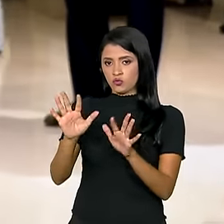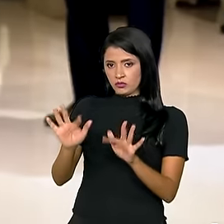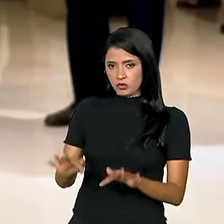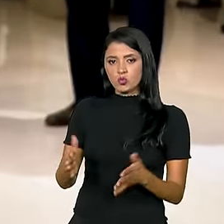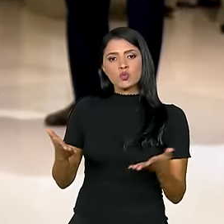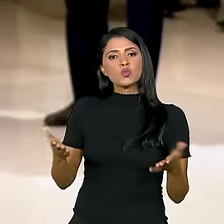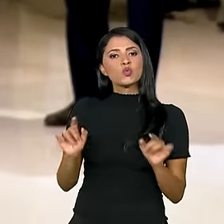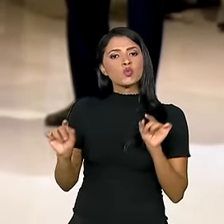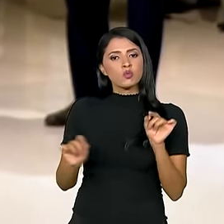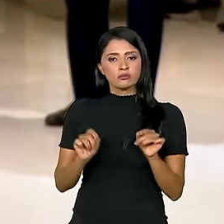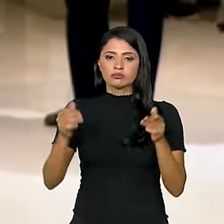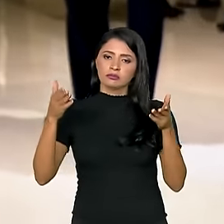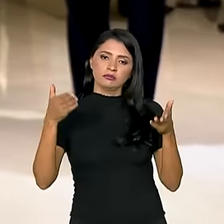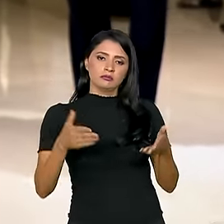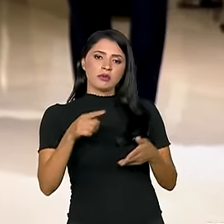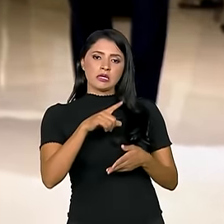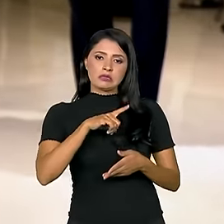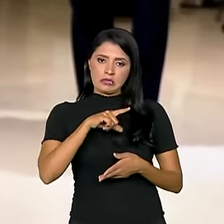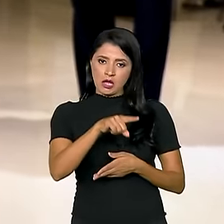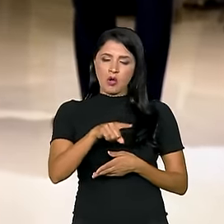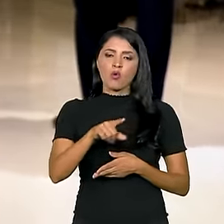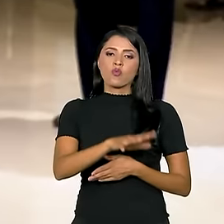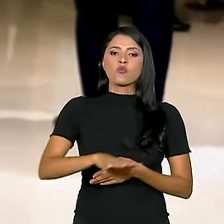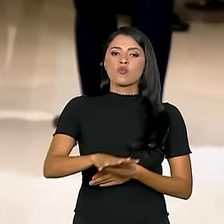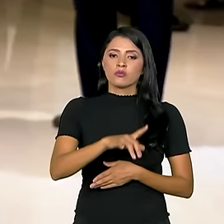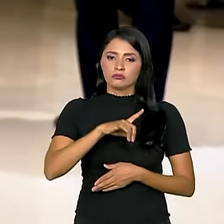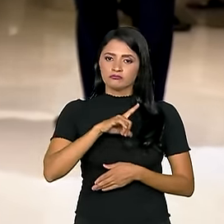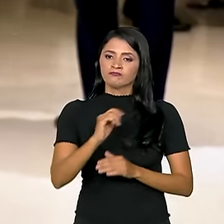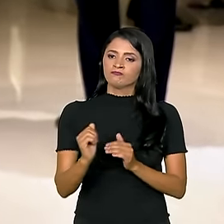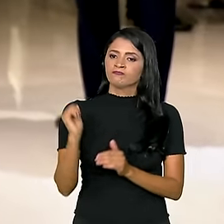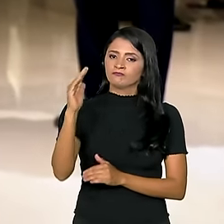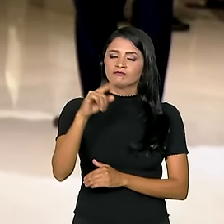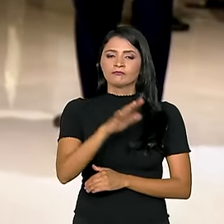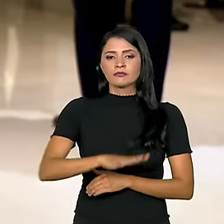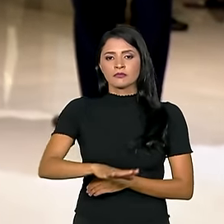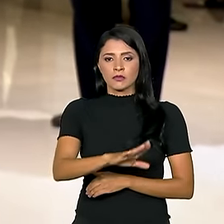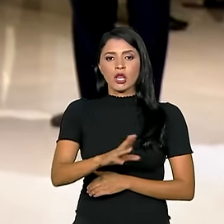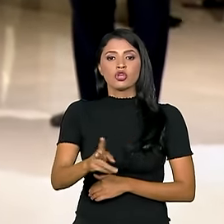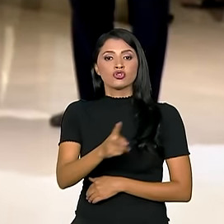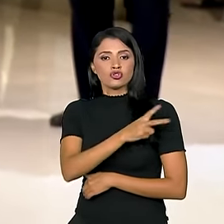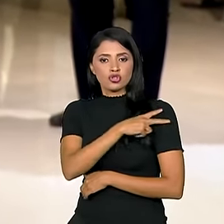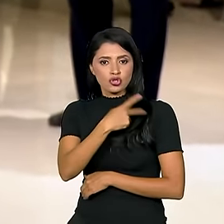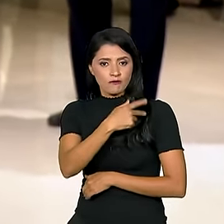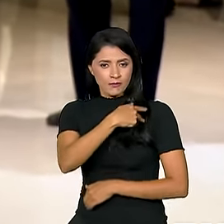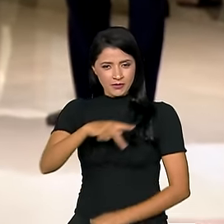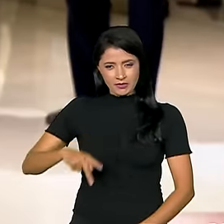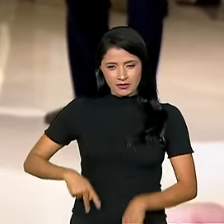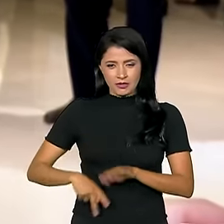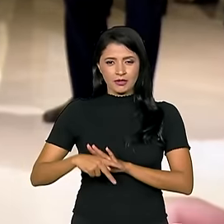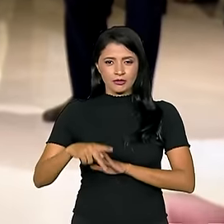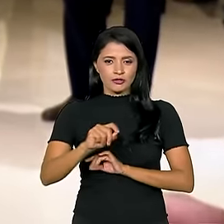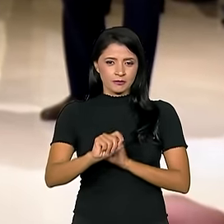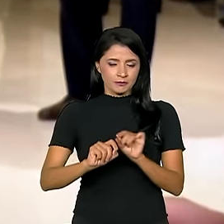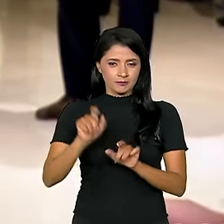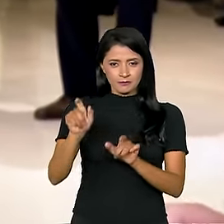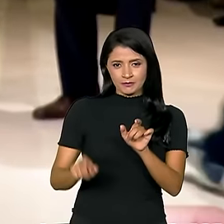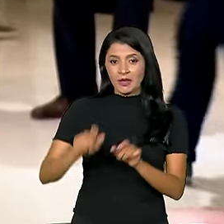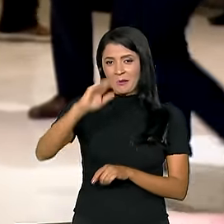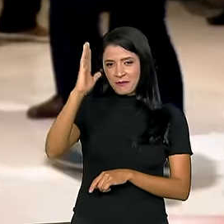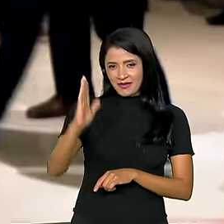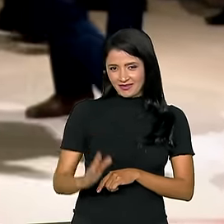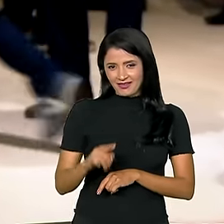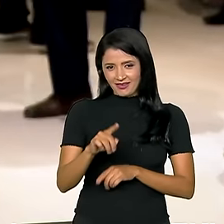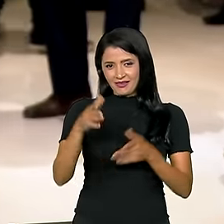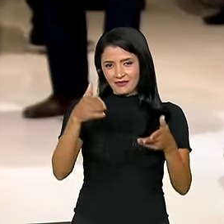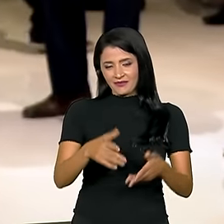então, a participação nesse segmento de alto nível, no segmento de chefes de Estado, da participação brasileira